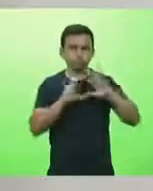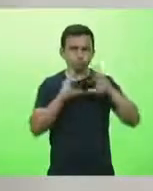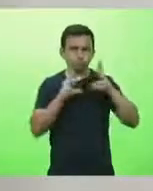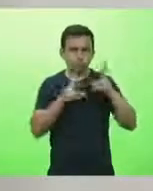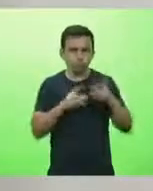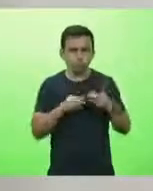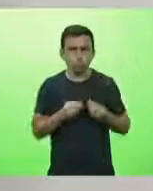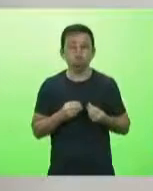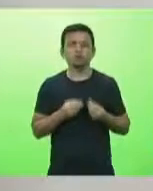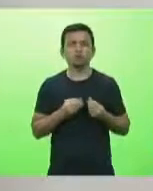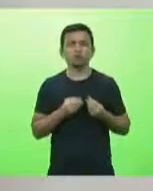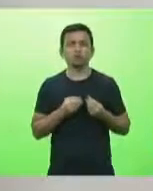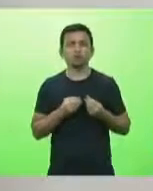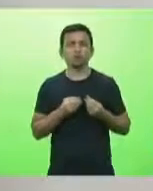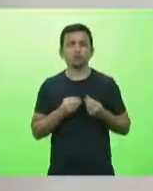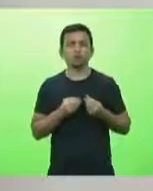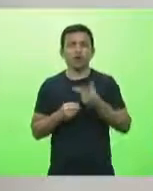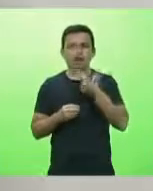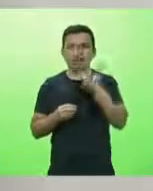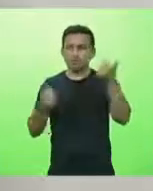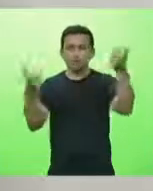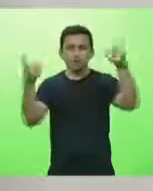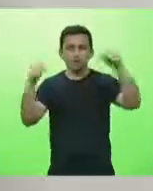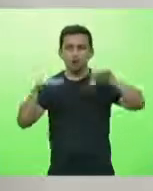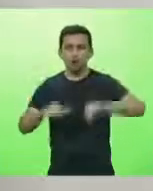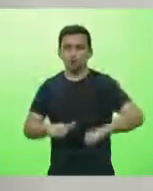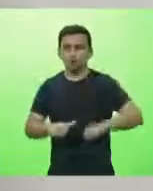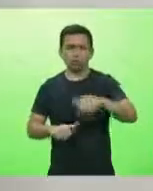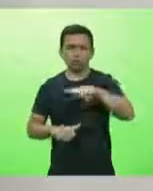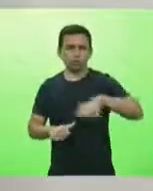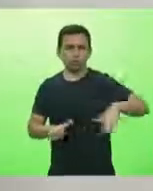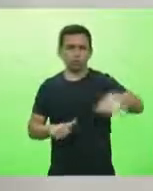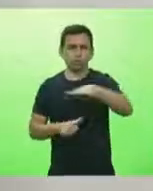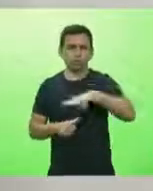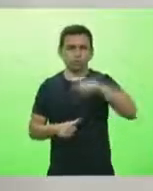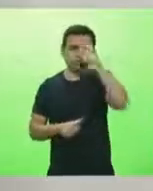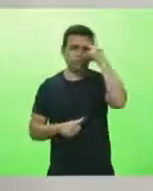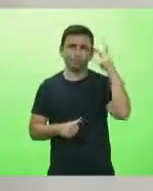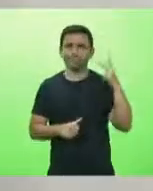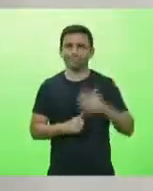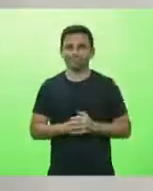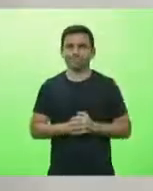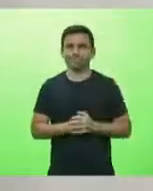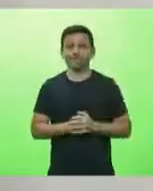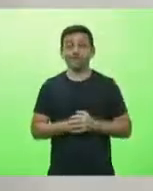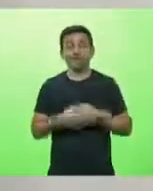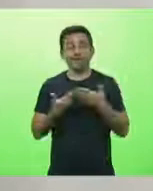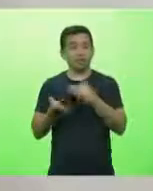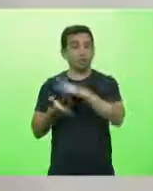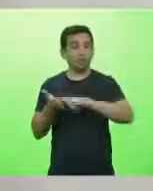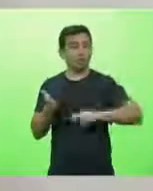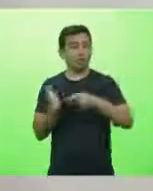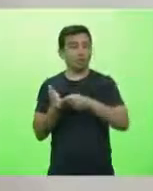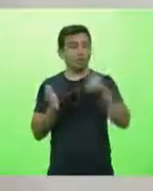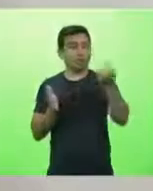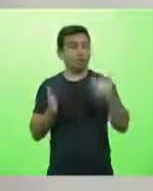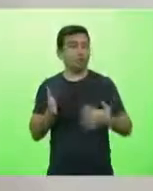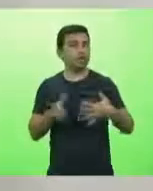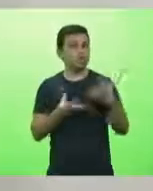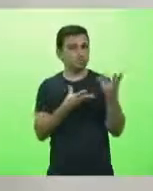ruína de milhões em Santa Catarina. Nesse documento, essas entidades que são inúmeras, senhores, olha,